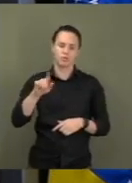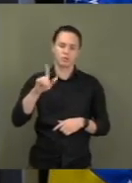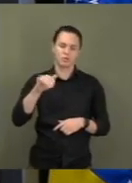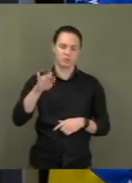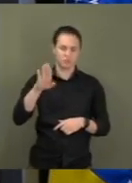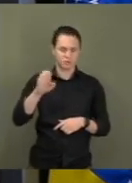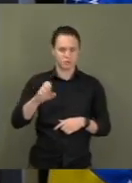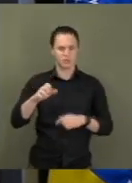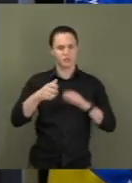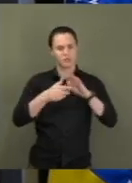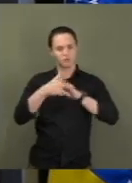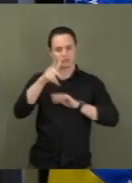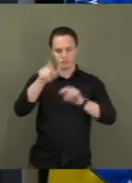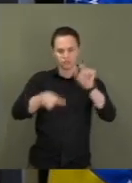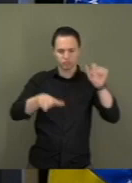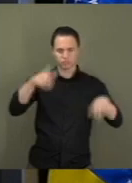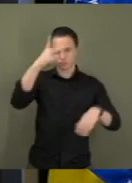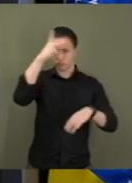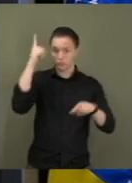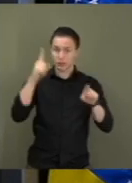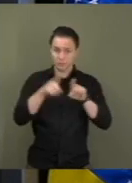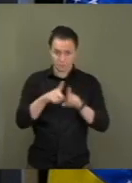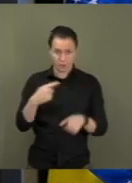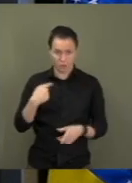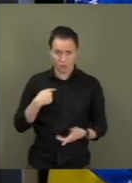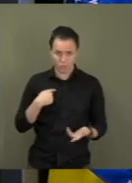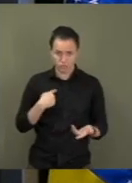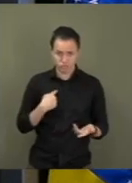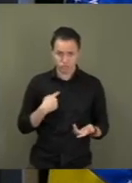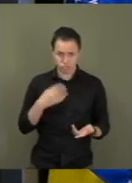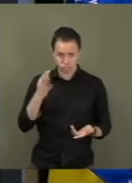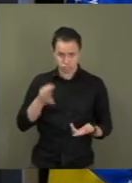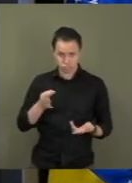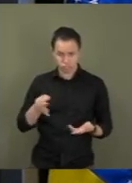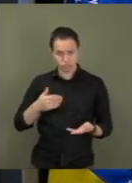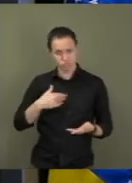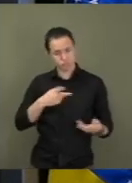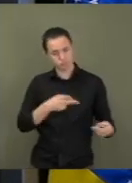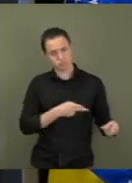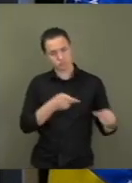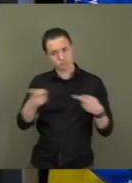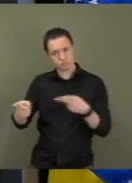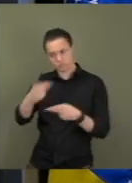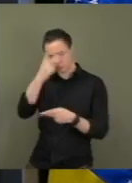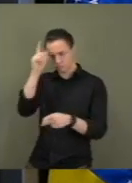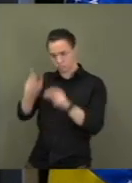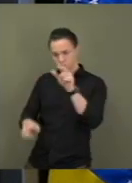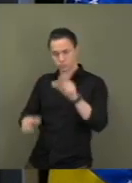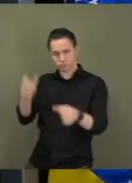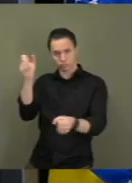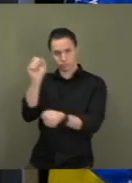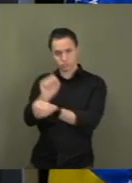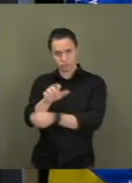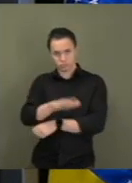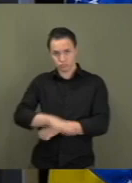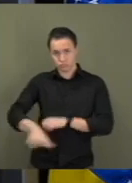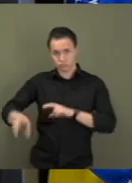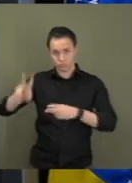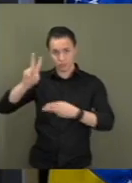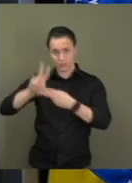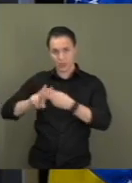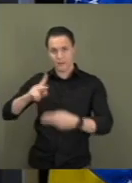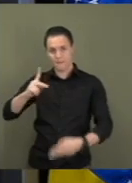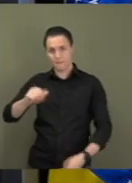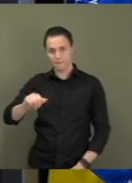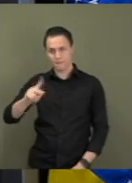parlamentares, inclusive eu, que estivemos visitando os presos do complexo penitenciário da Papuda